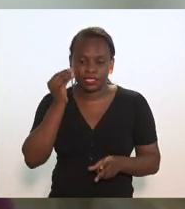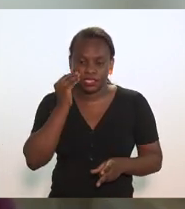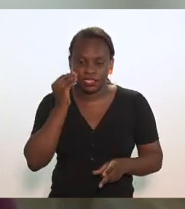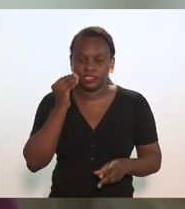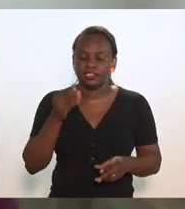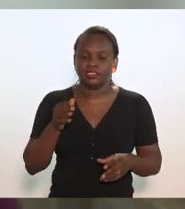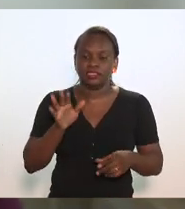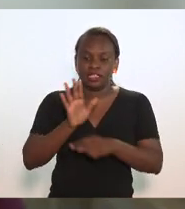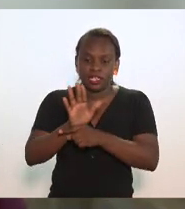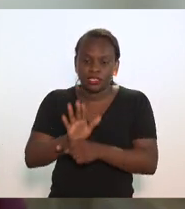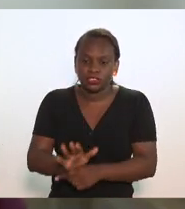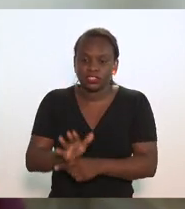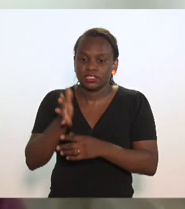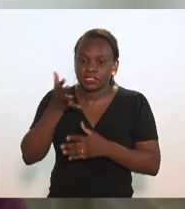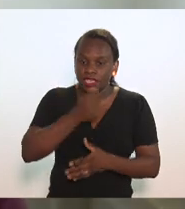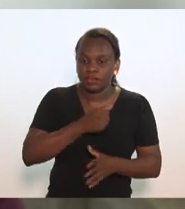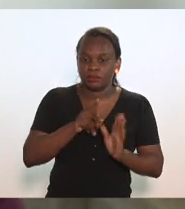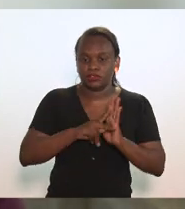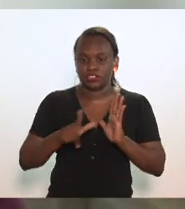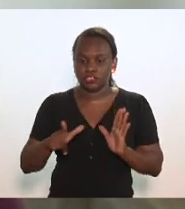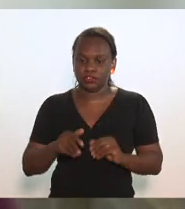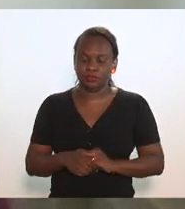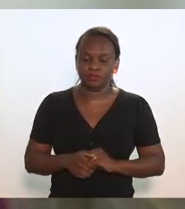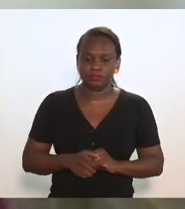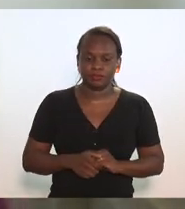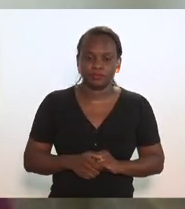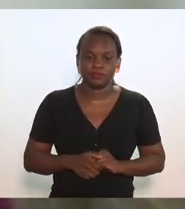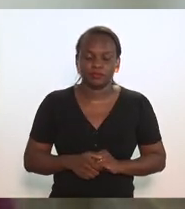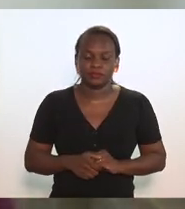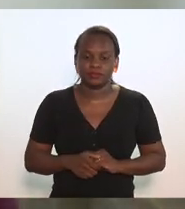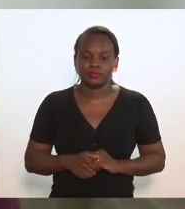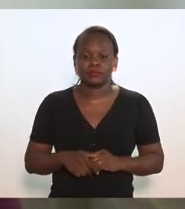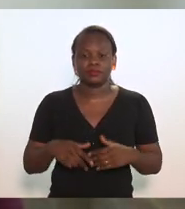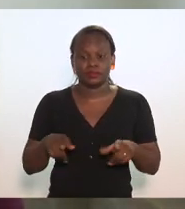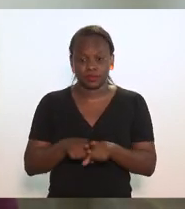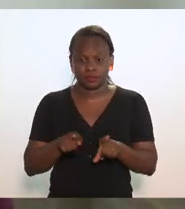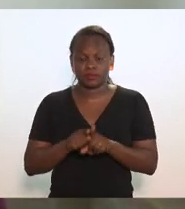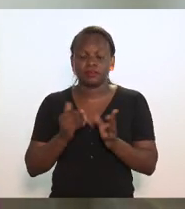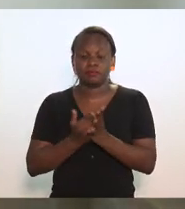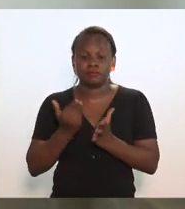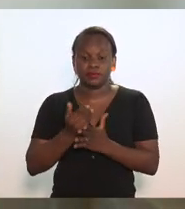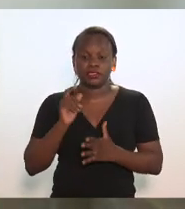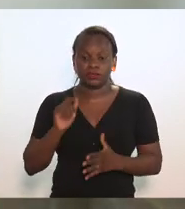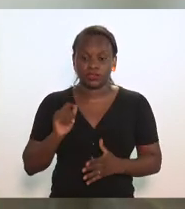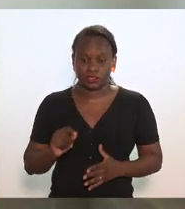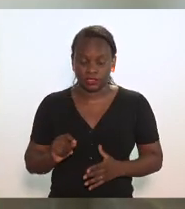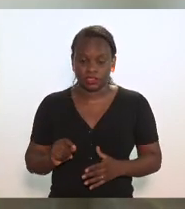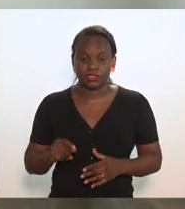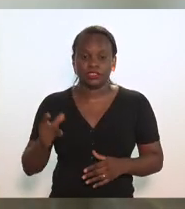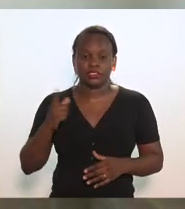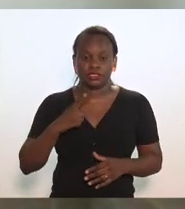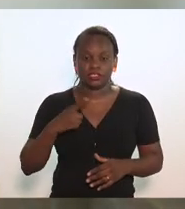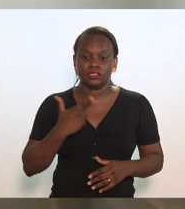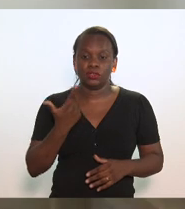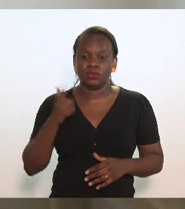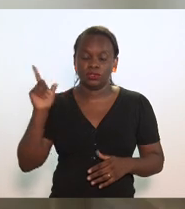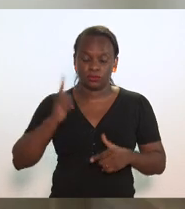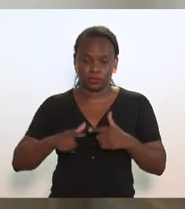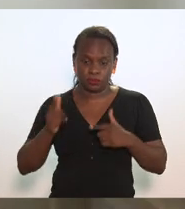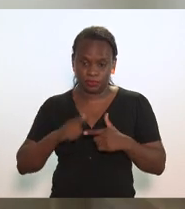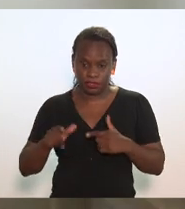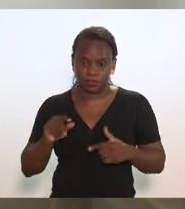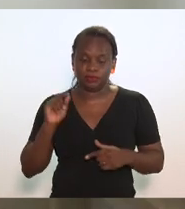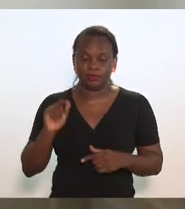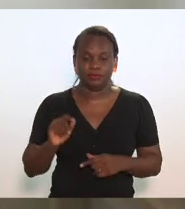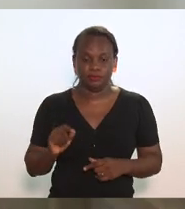salvar os projetos. Além do mais, tem uma outra questão de